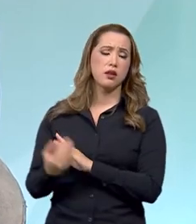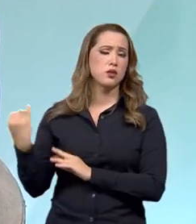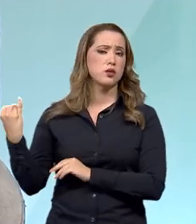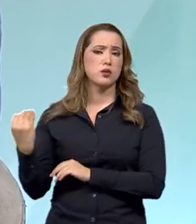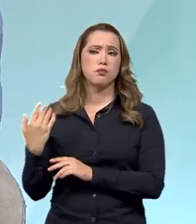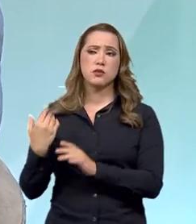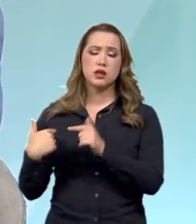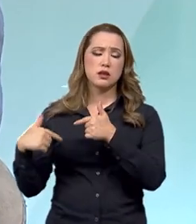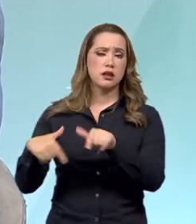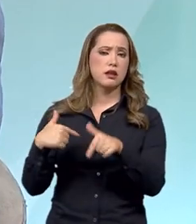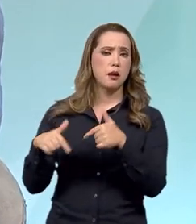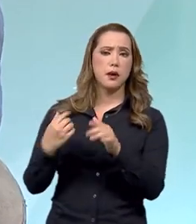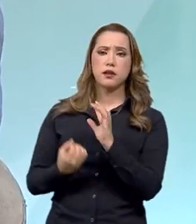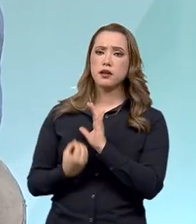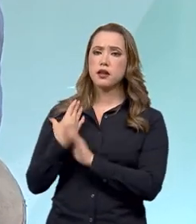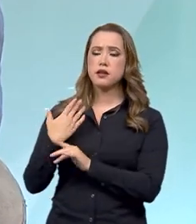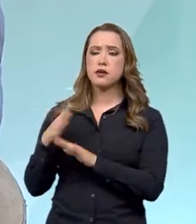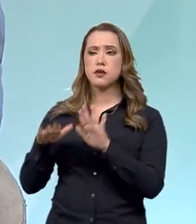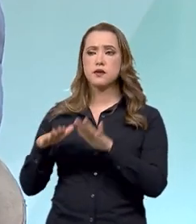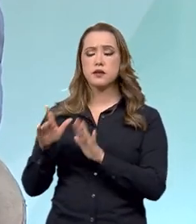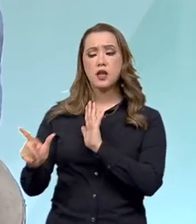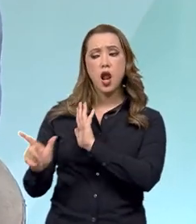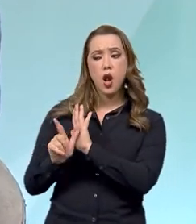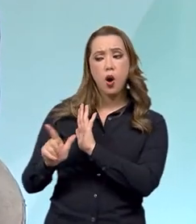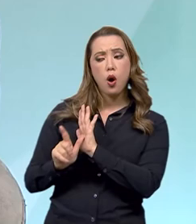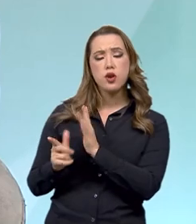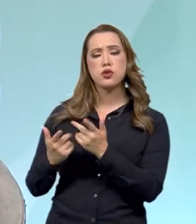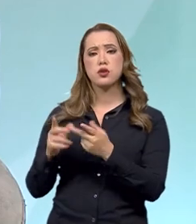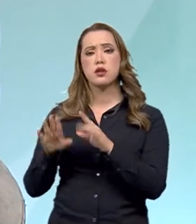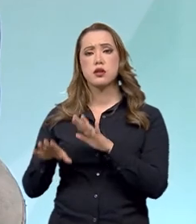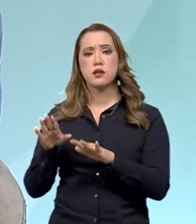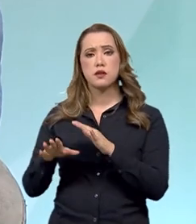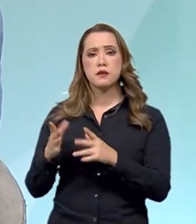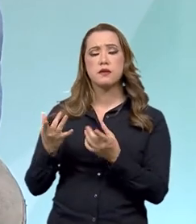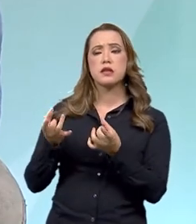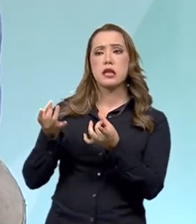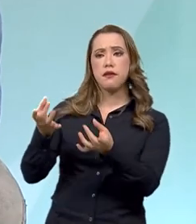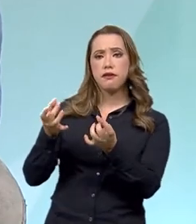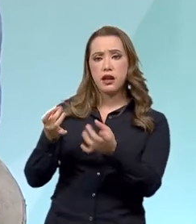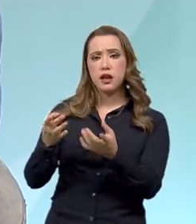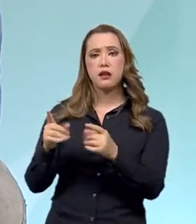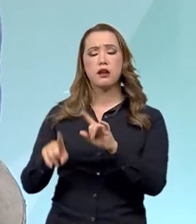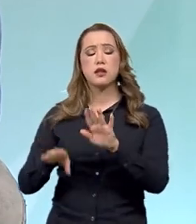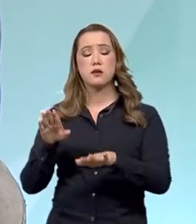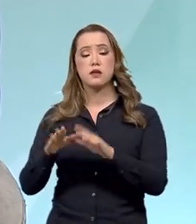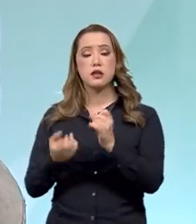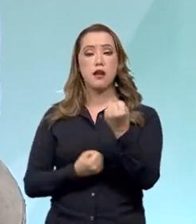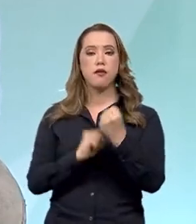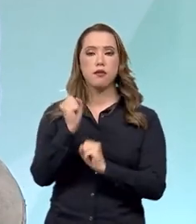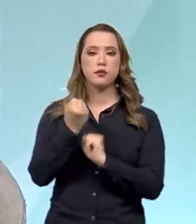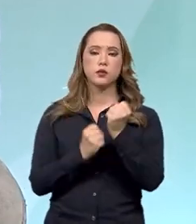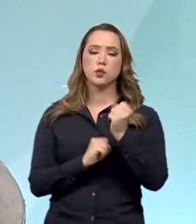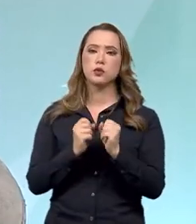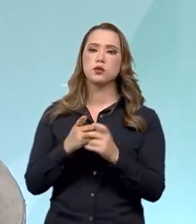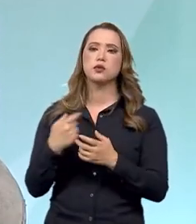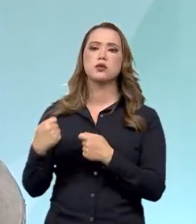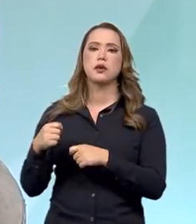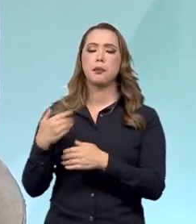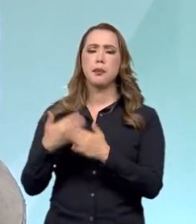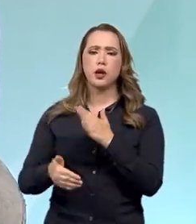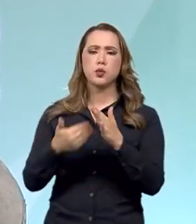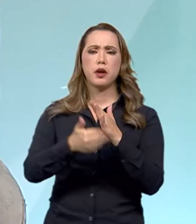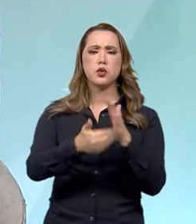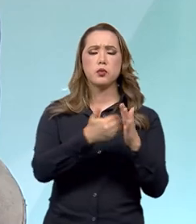empregos, seja no comércio varejista, seja no atacadista, seja nas fábricas. Há uma perda muito grande. A tem que cuidar disso.